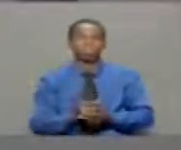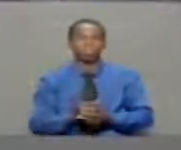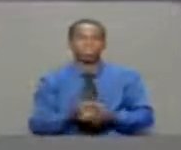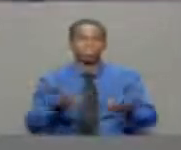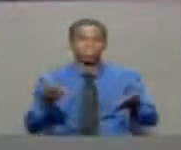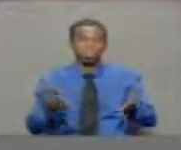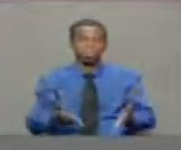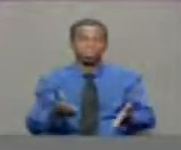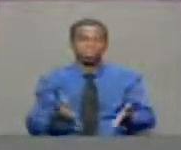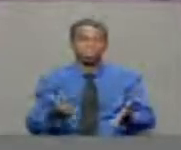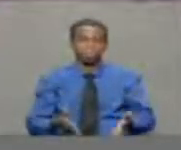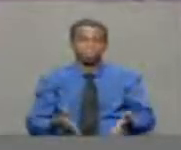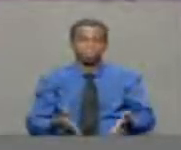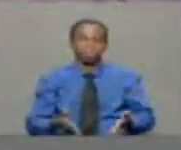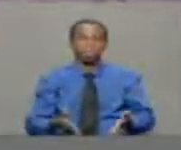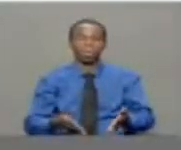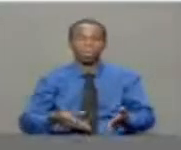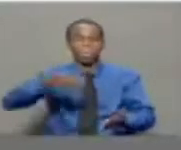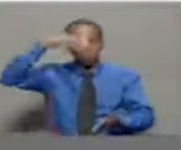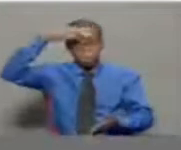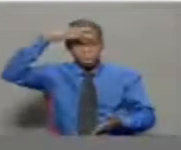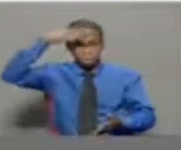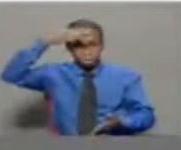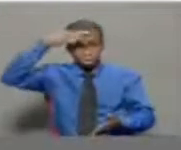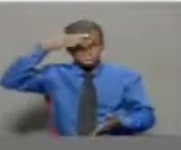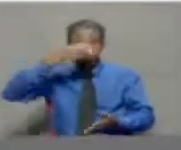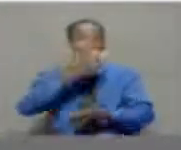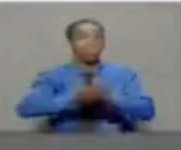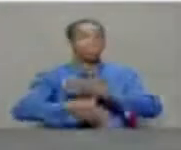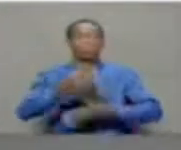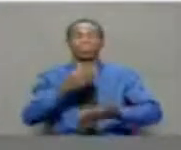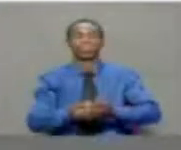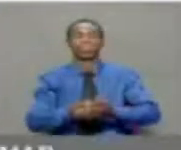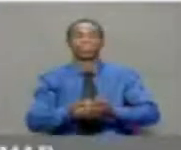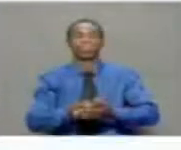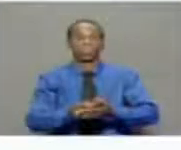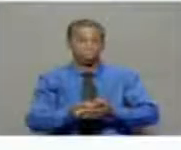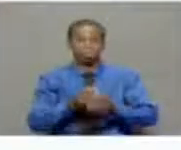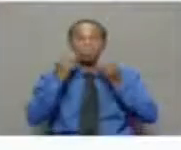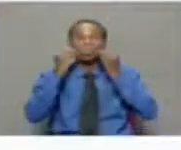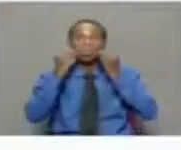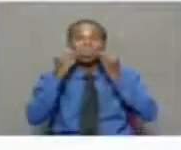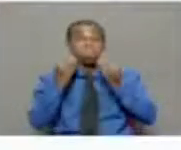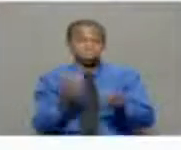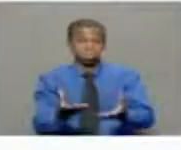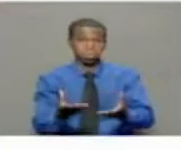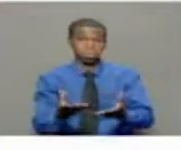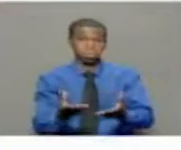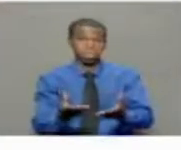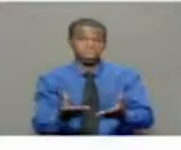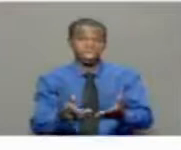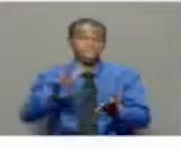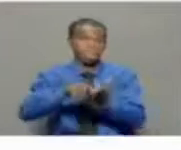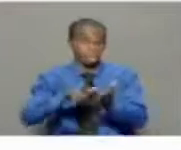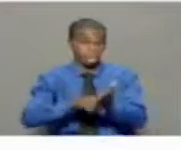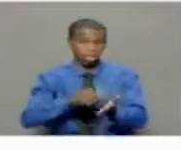oravante, todos os bens acima referidos passam a integrar, de forma definitiva, a